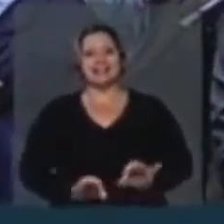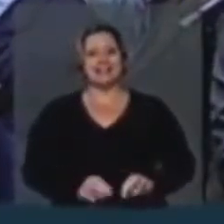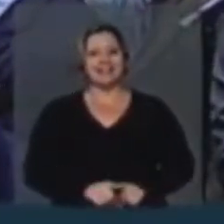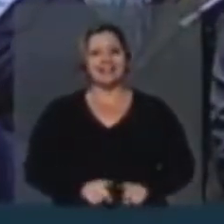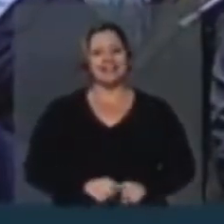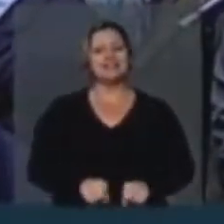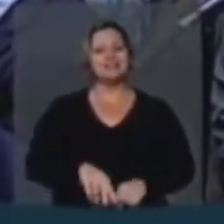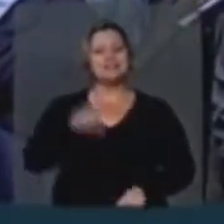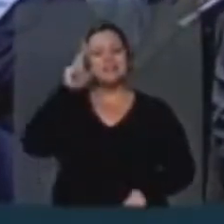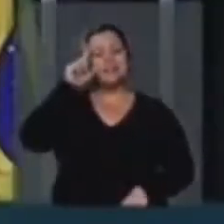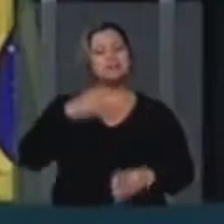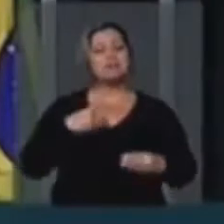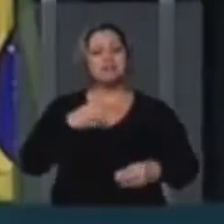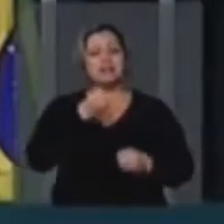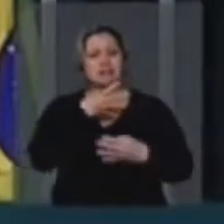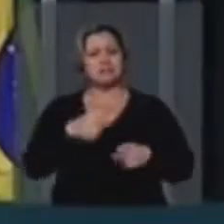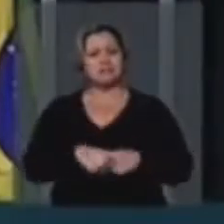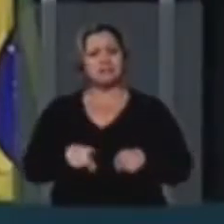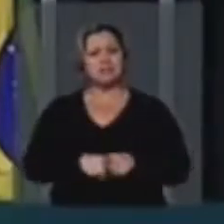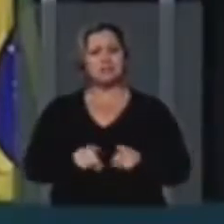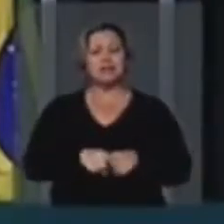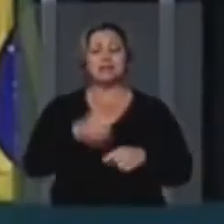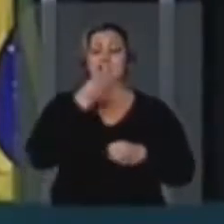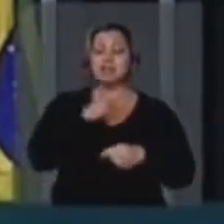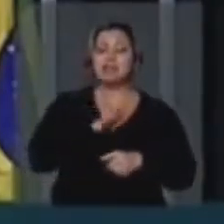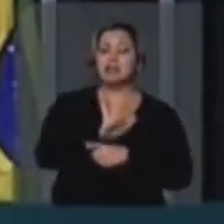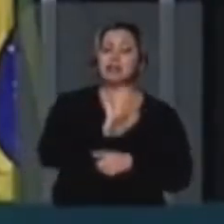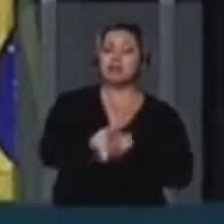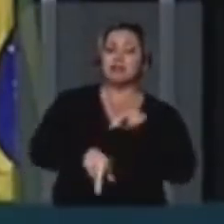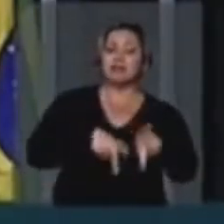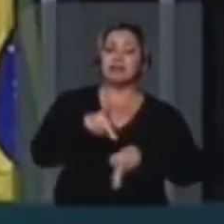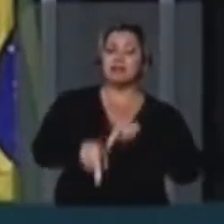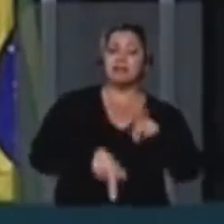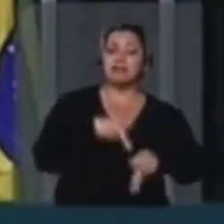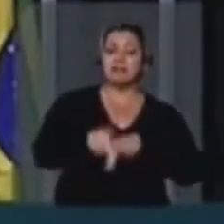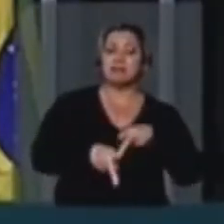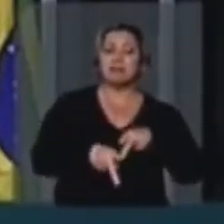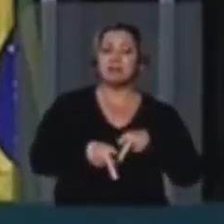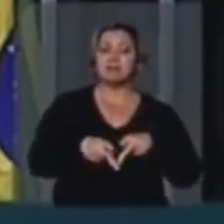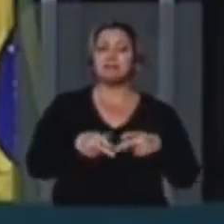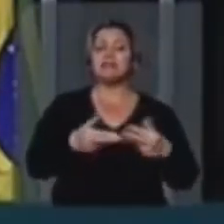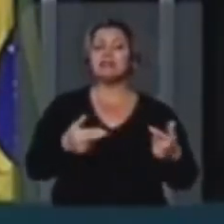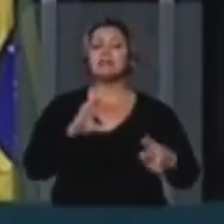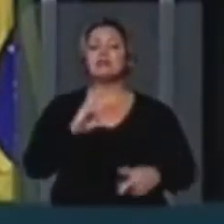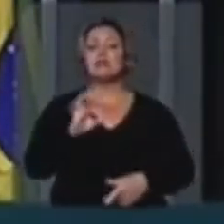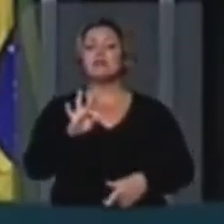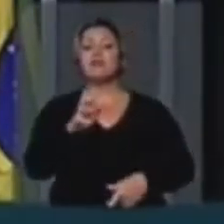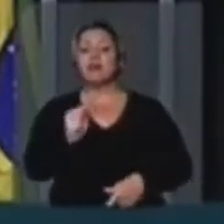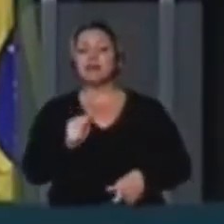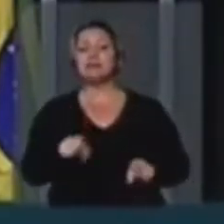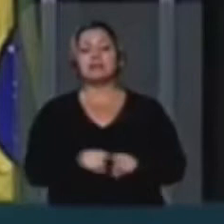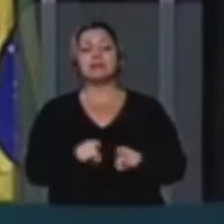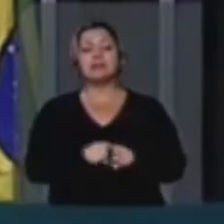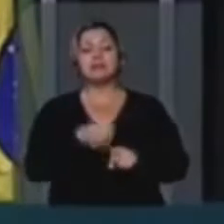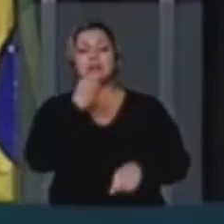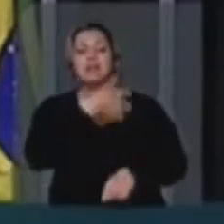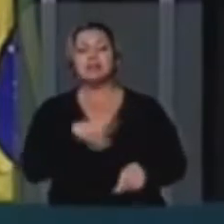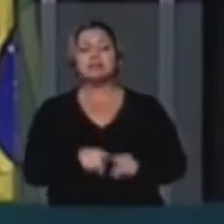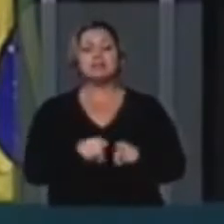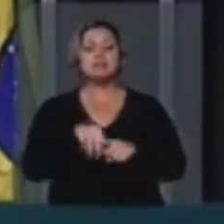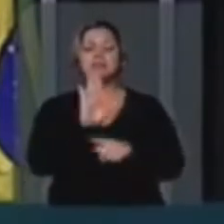O que é bom para tropa tem que ser bom para mim Se é bom para o povo Essas cotas têm que ser boas para nós também